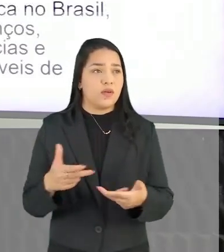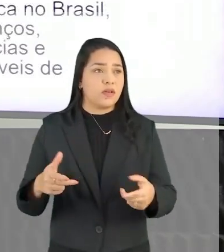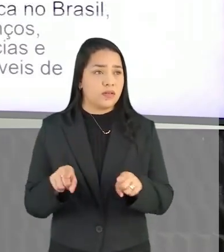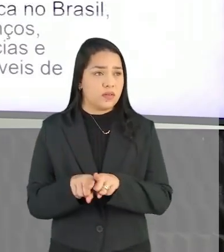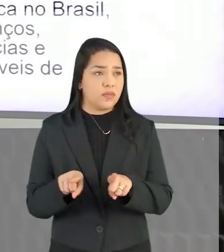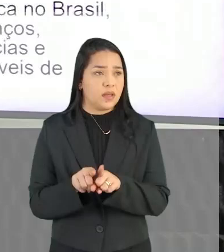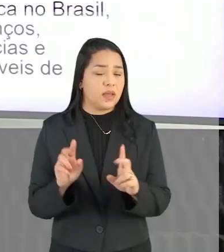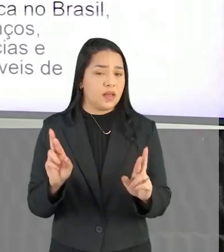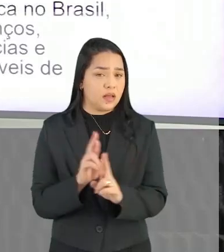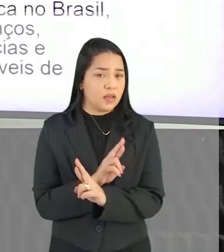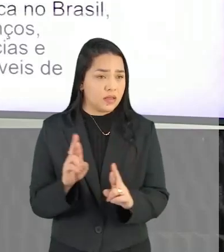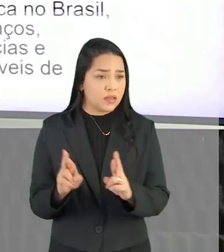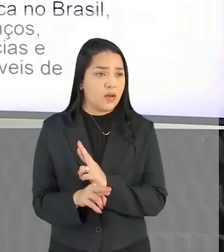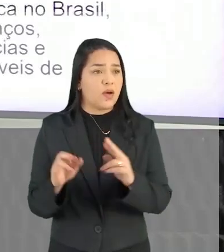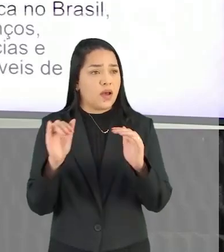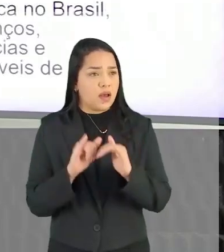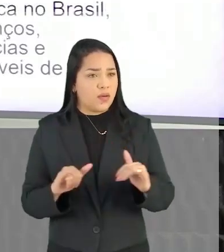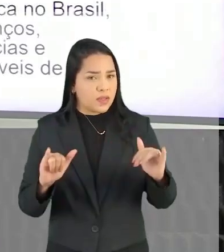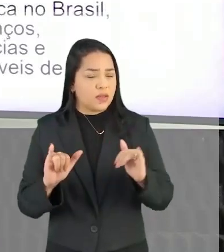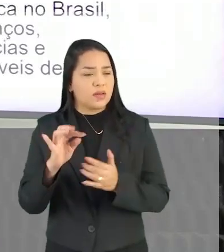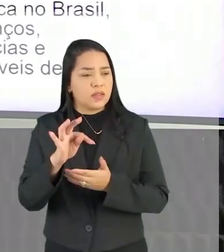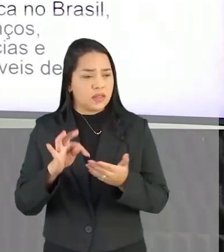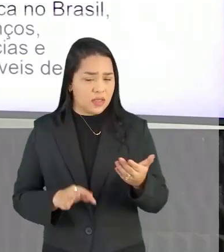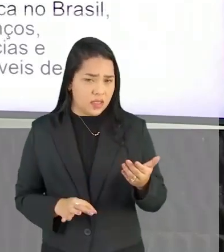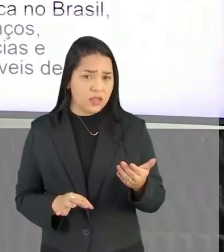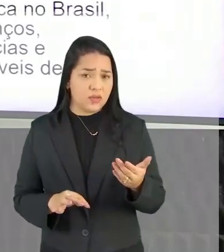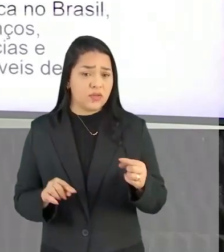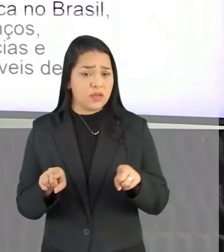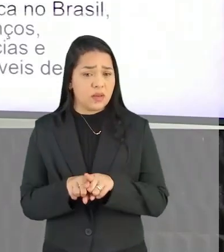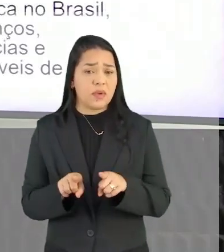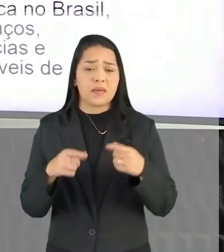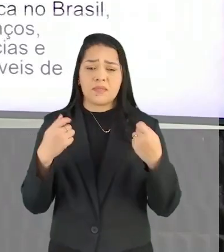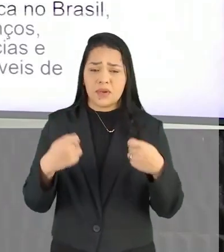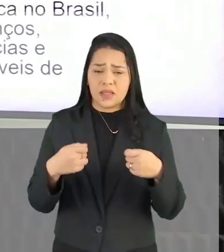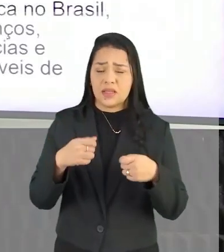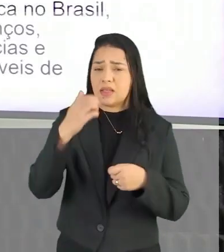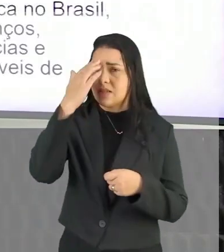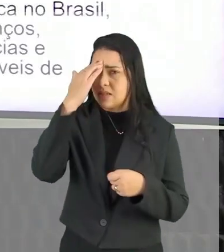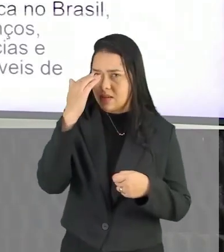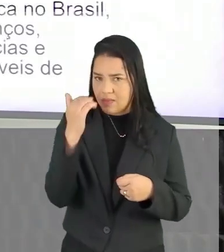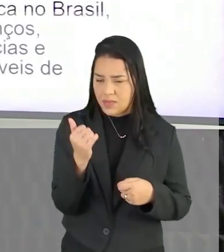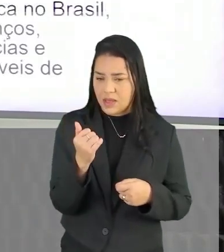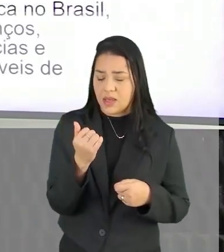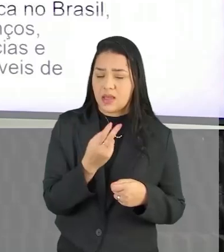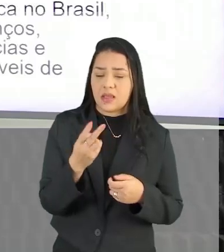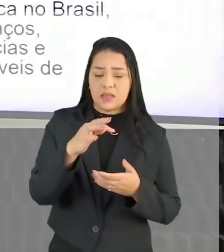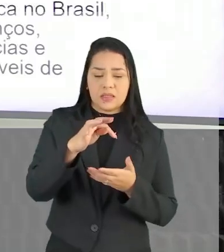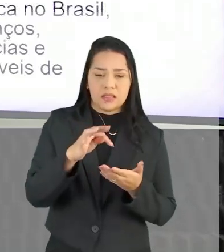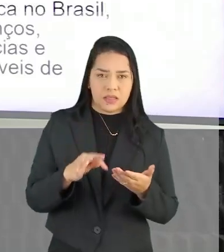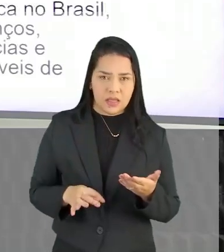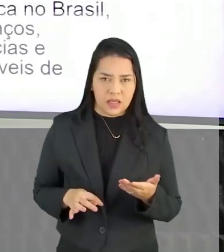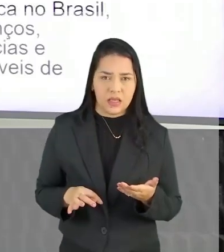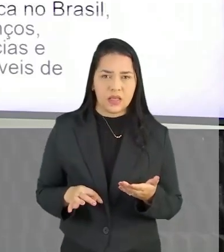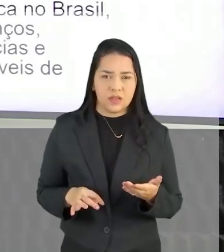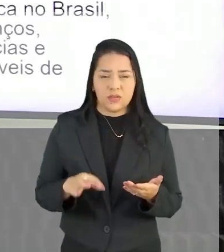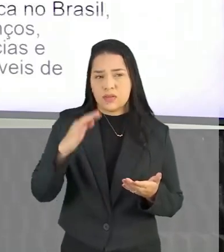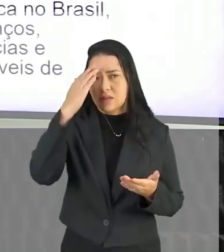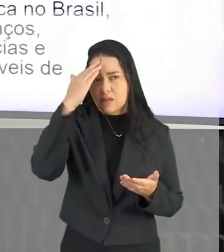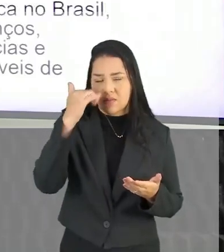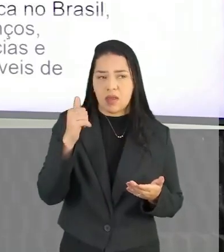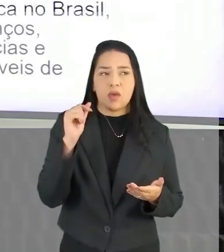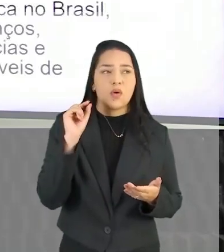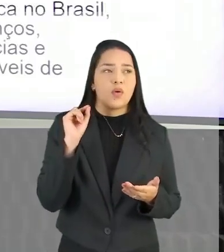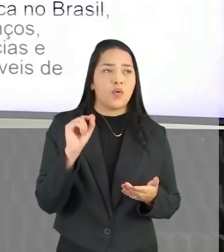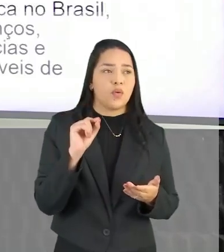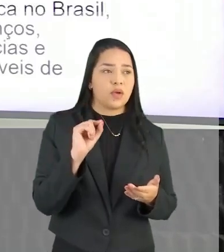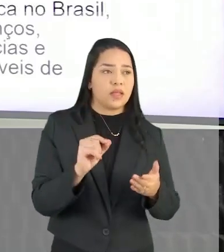Estão relacionados A informações Textos informativos E a gente precisa saber Diante desses textos Interpretar Saber o que está